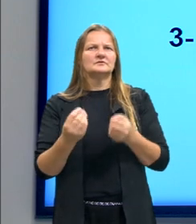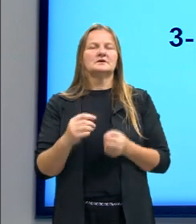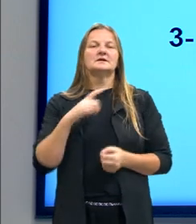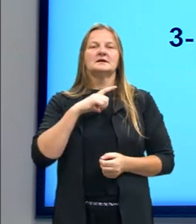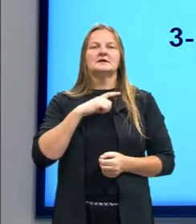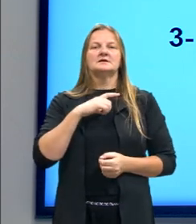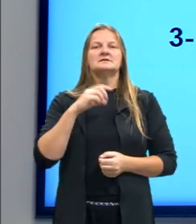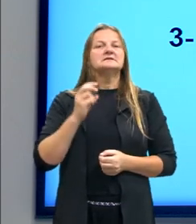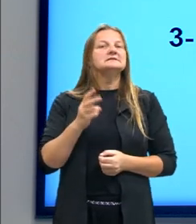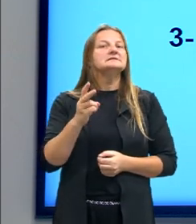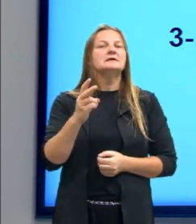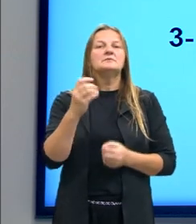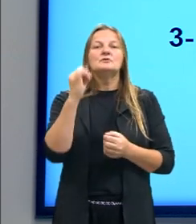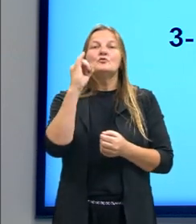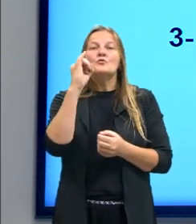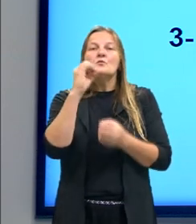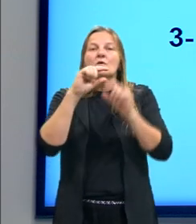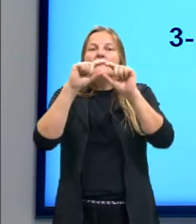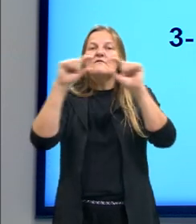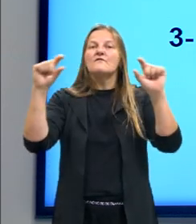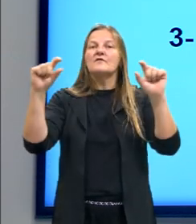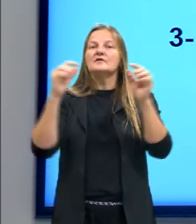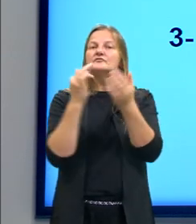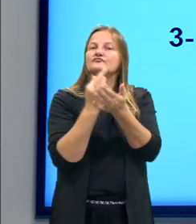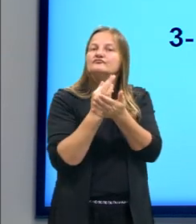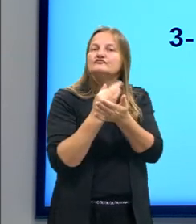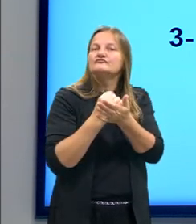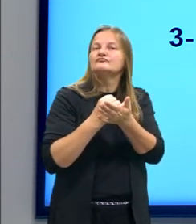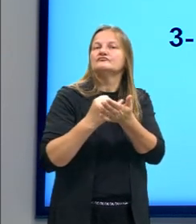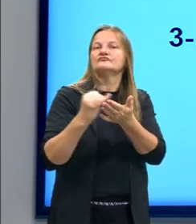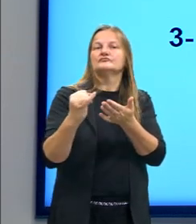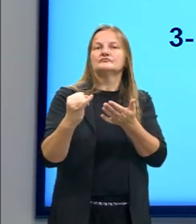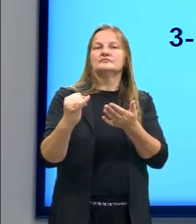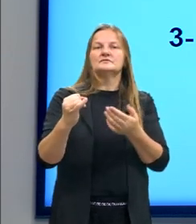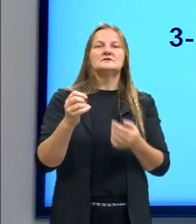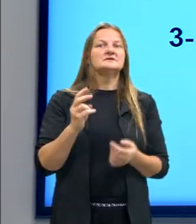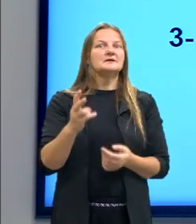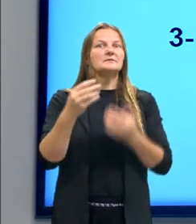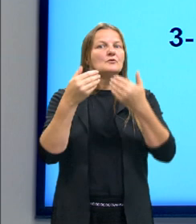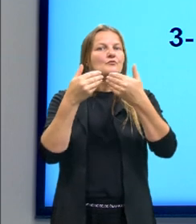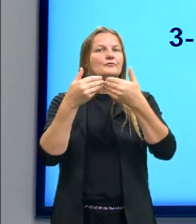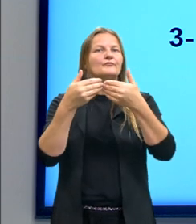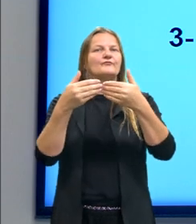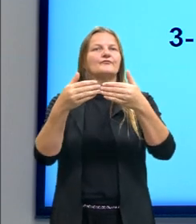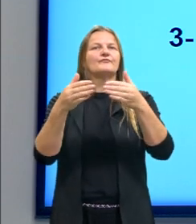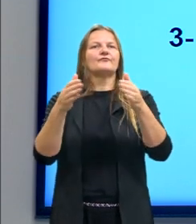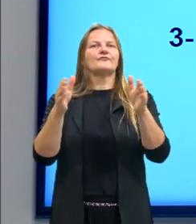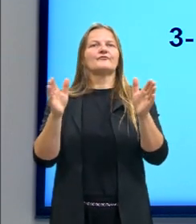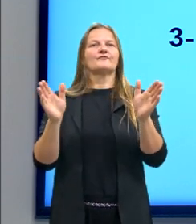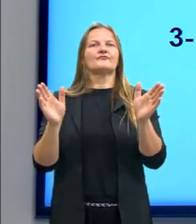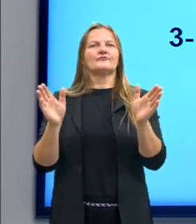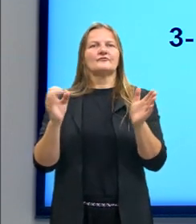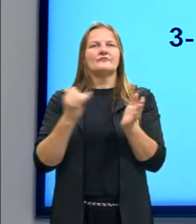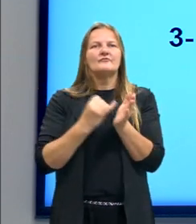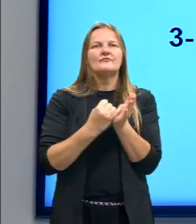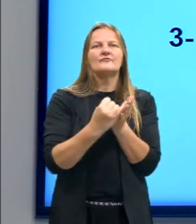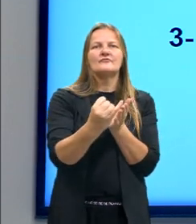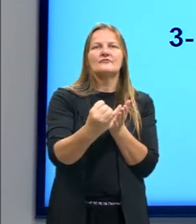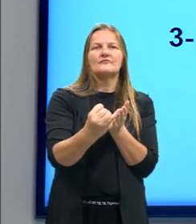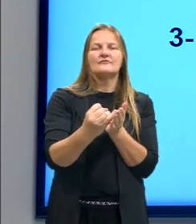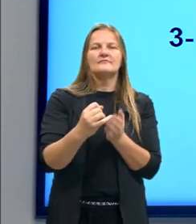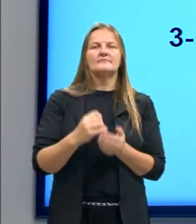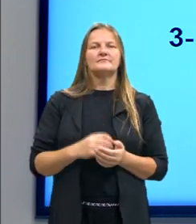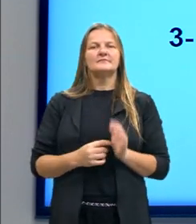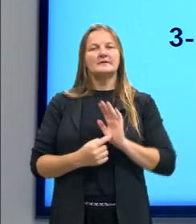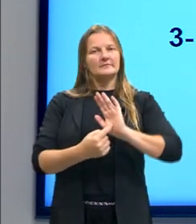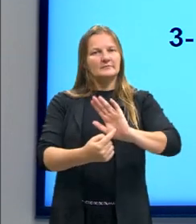frase introdutória? Então, eu faço uma introdução, eu preciso de uma frase introdutória para apresentar essa tese, né? Que